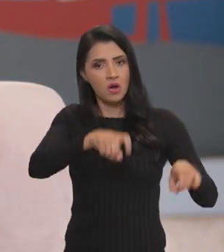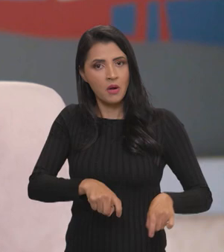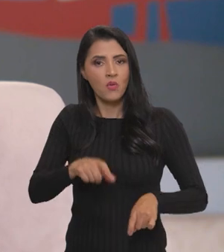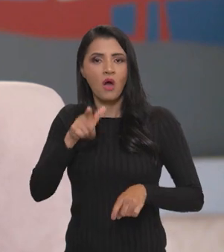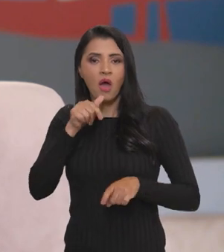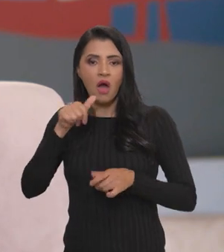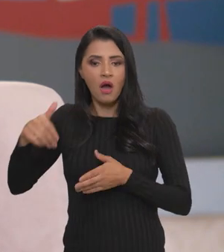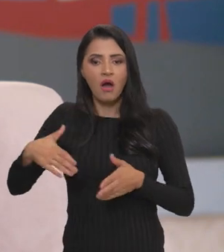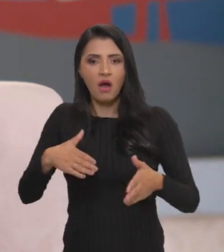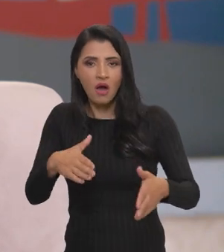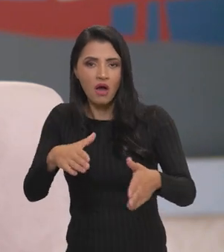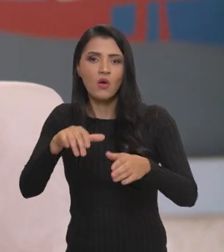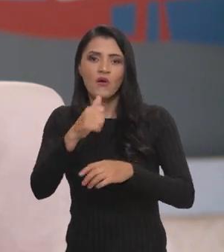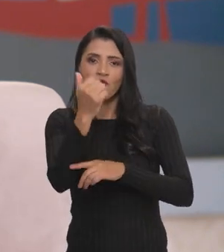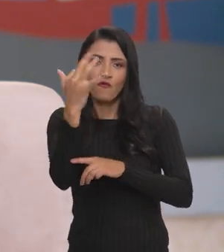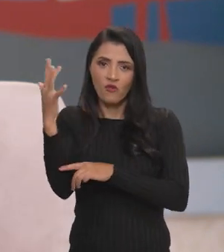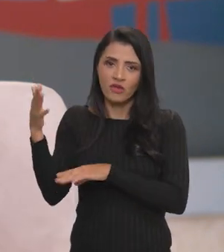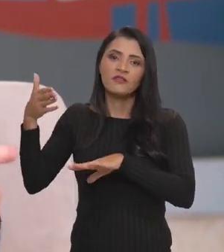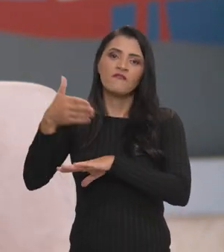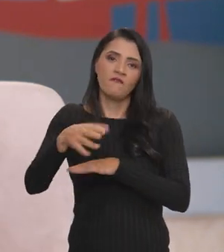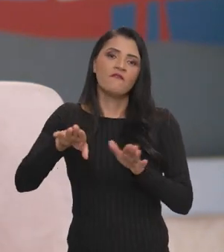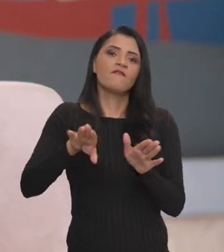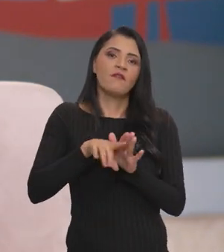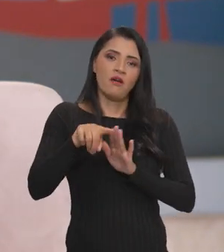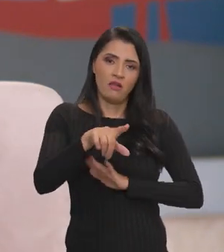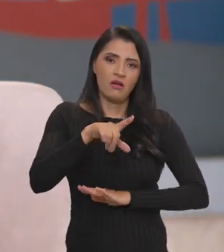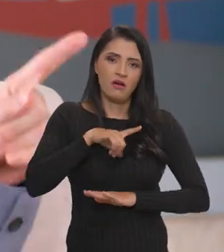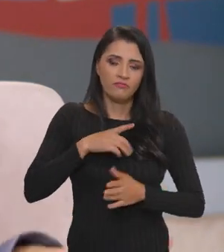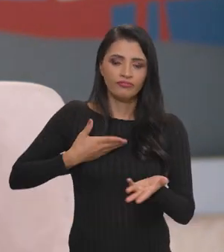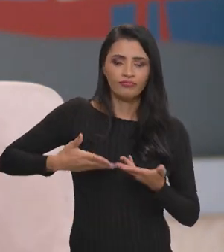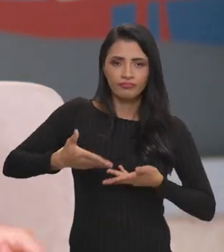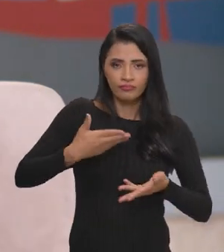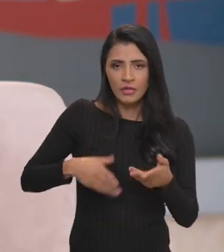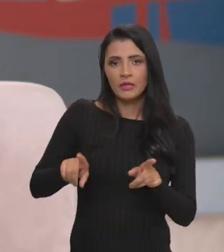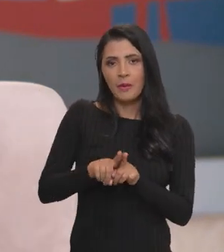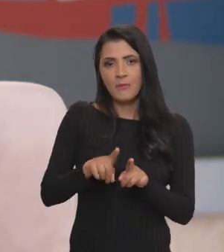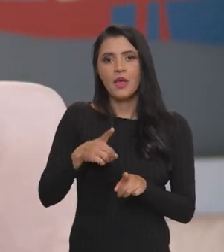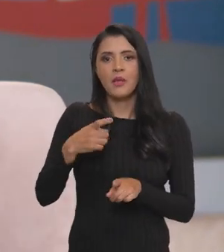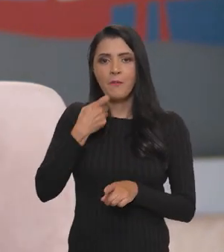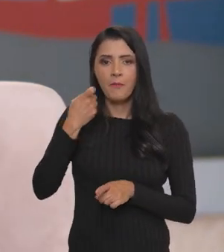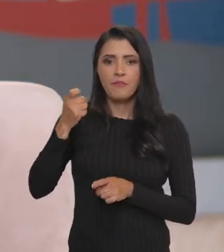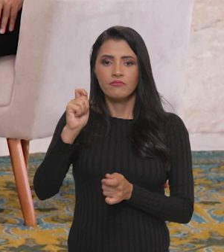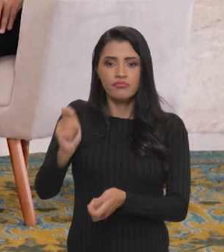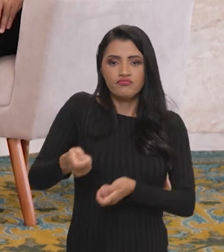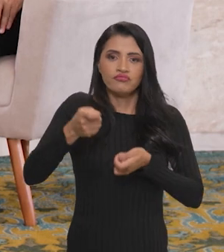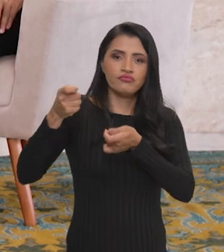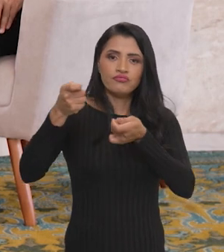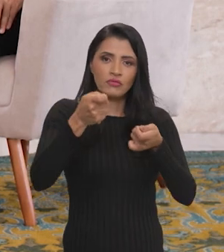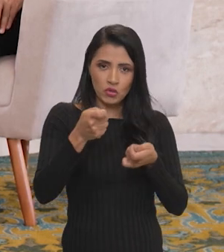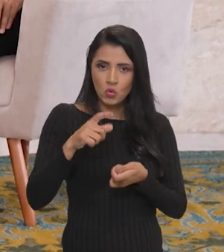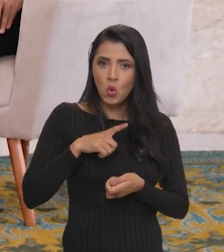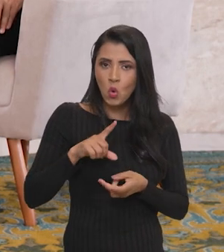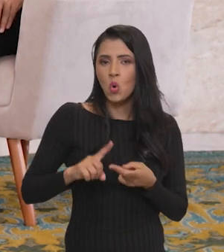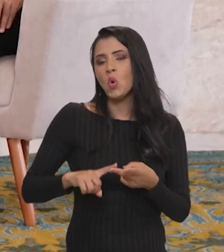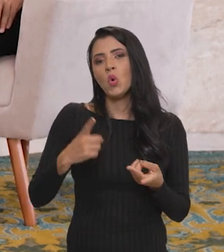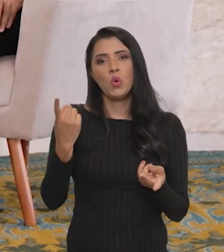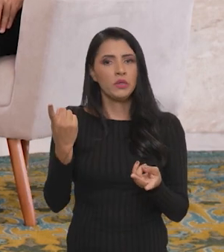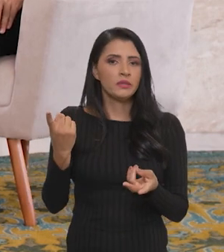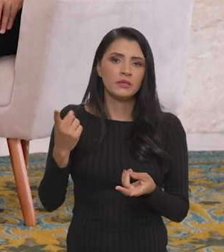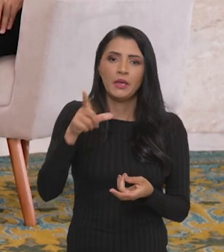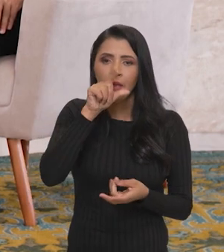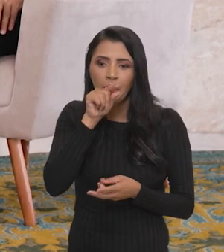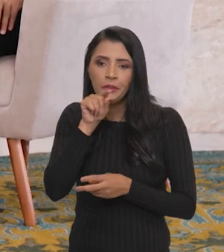águas e as florestas vão estar lá, porque também pescadores artesanais, aquicultores familiares